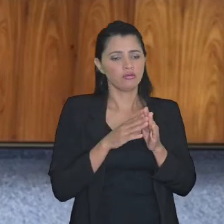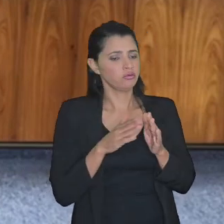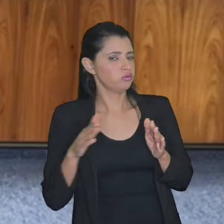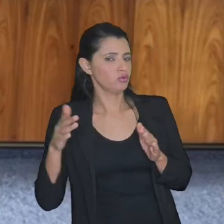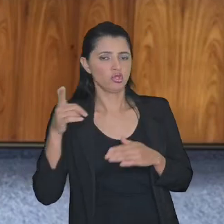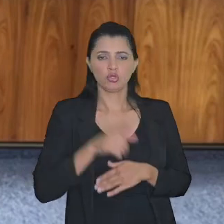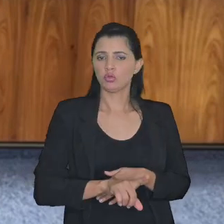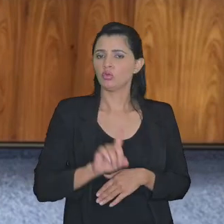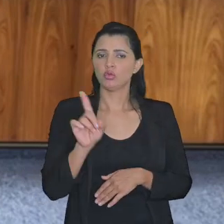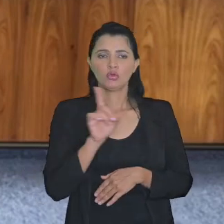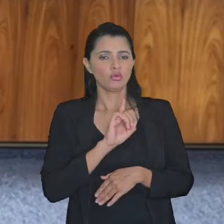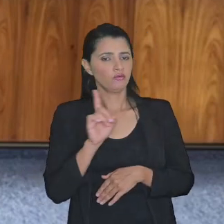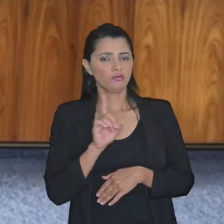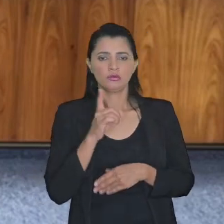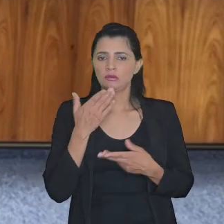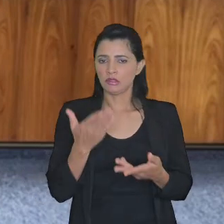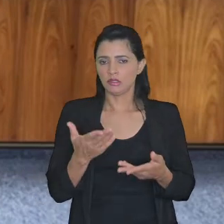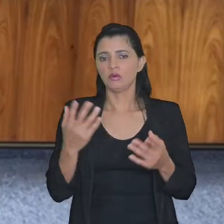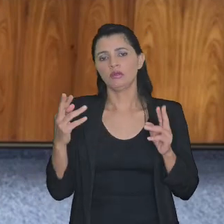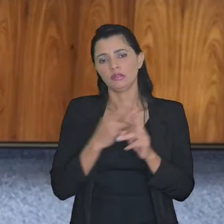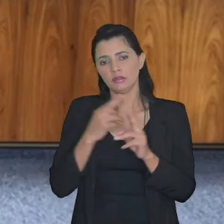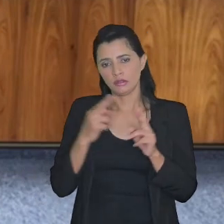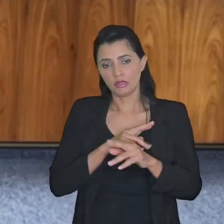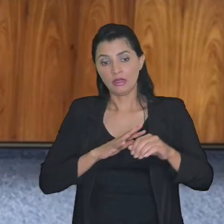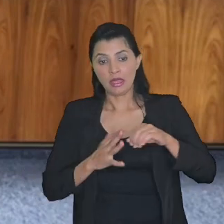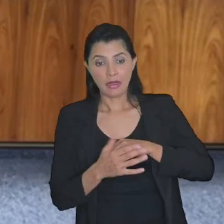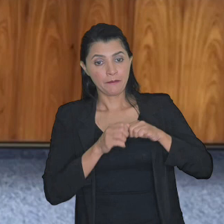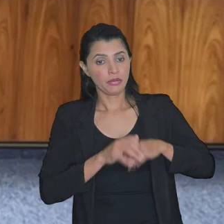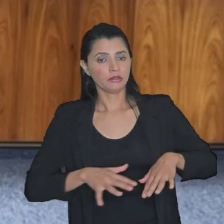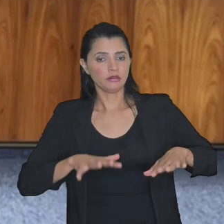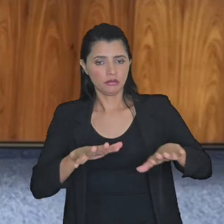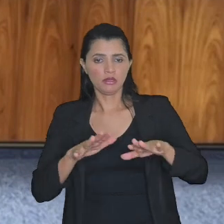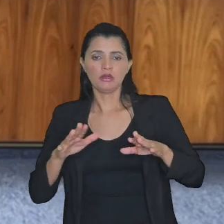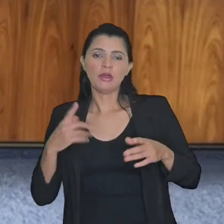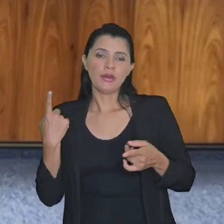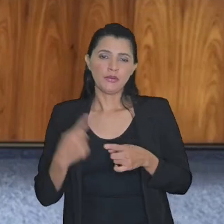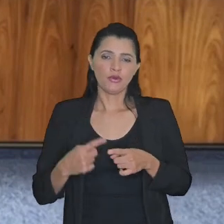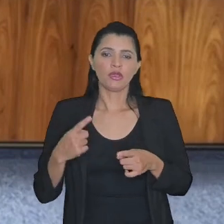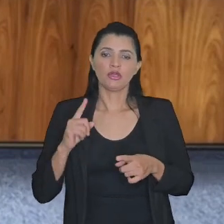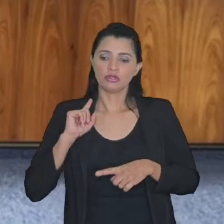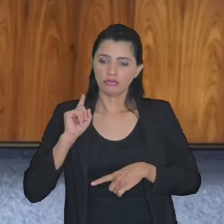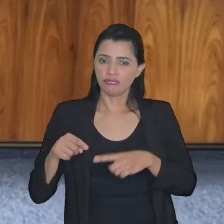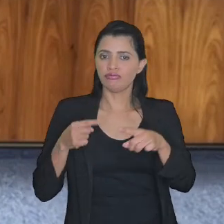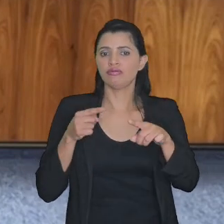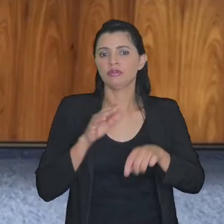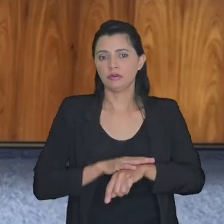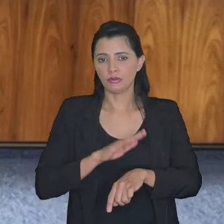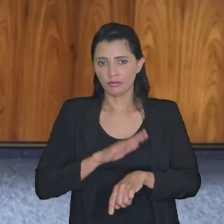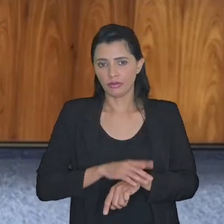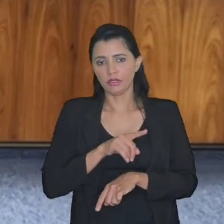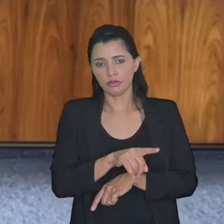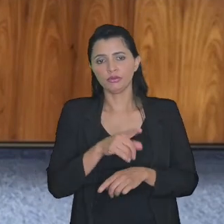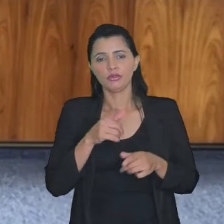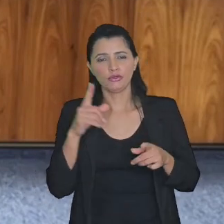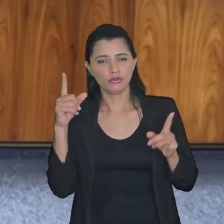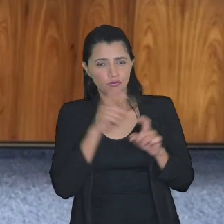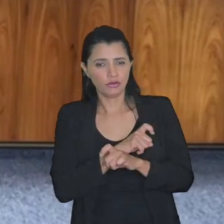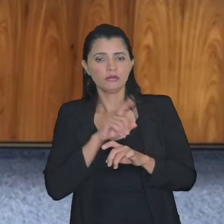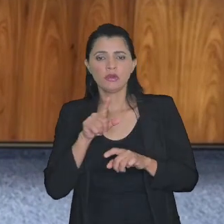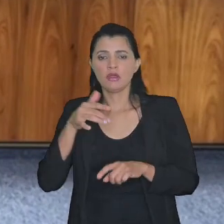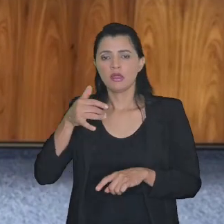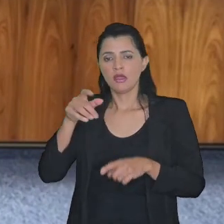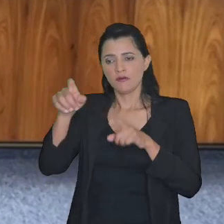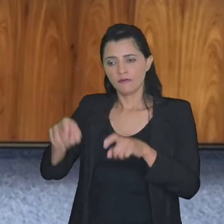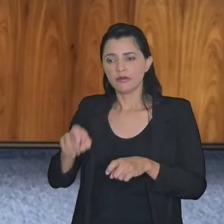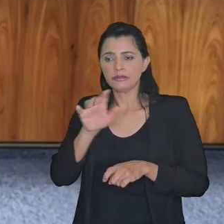prorrogar novamente as transações relacionadas a pandemia de covid porque estamos superando este momento mas a Fazenda Nacional